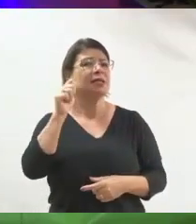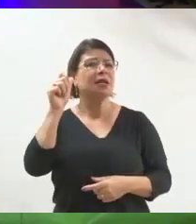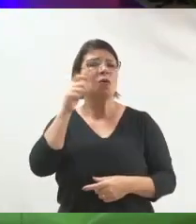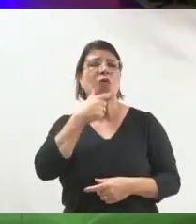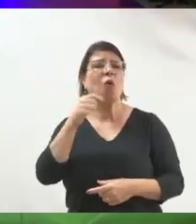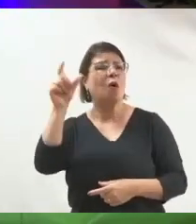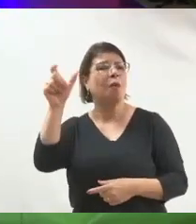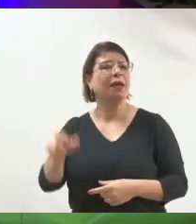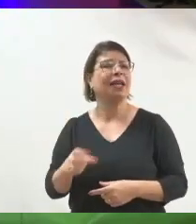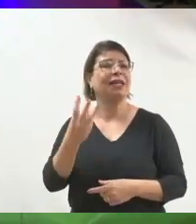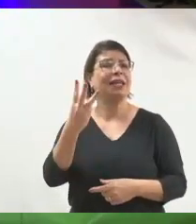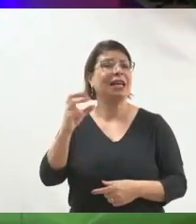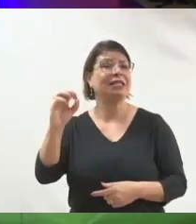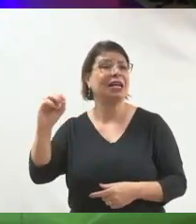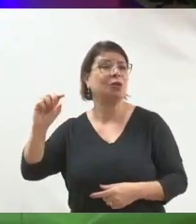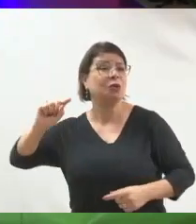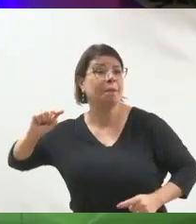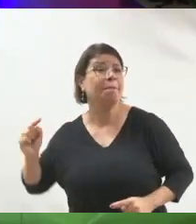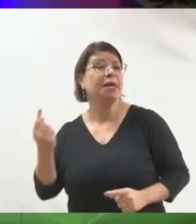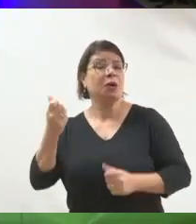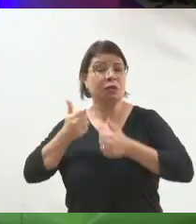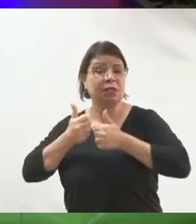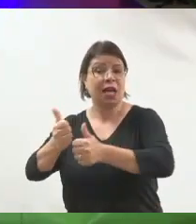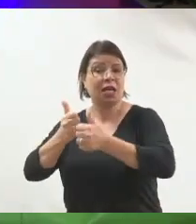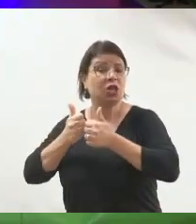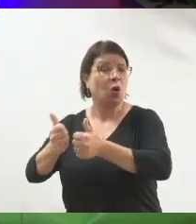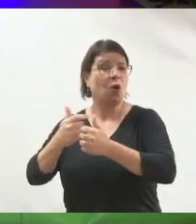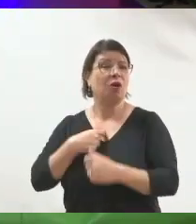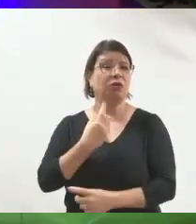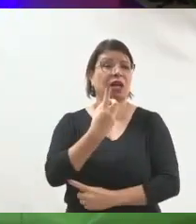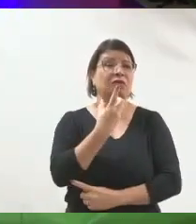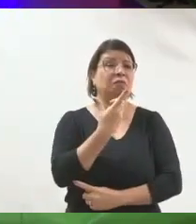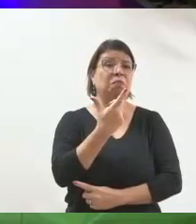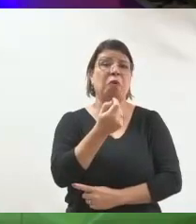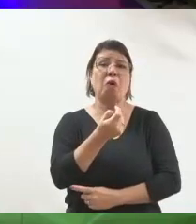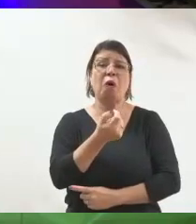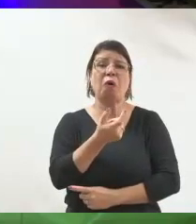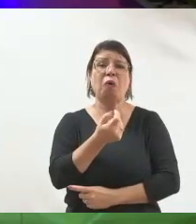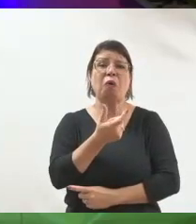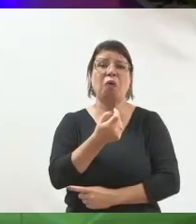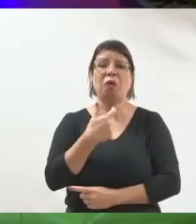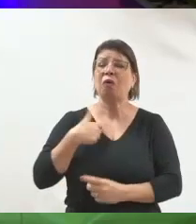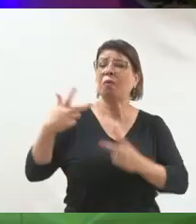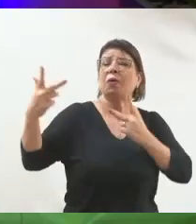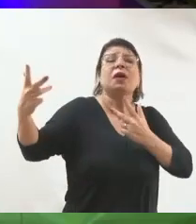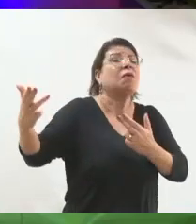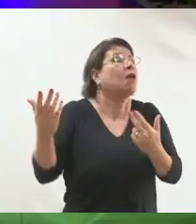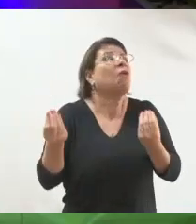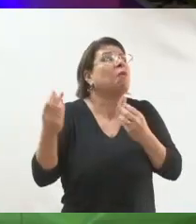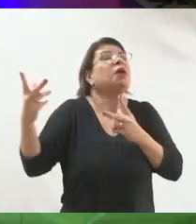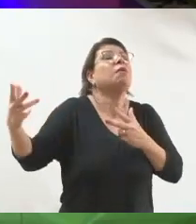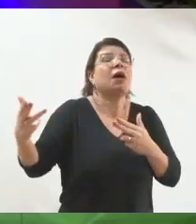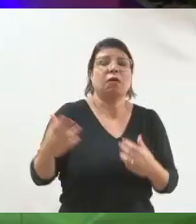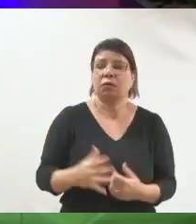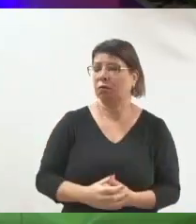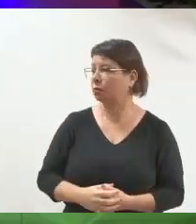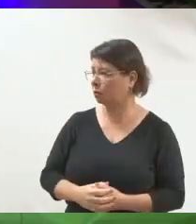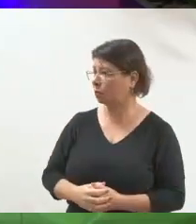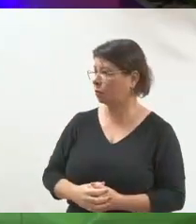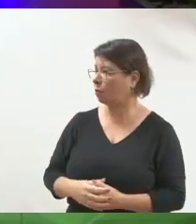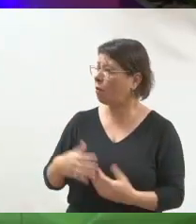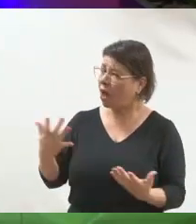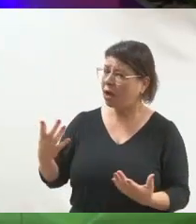tenho 20 mil seguidores só, como que eu faço para ganhar o tanto de seguidores que essa pessoa tem? Eu falo, seja